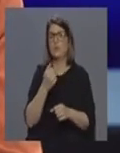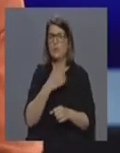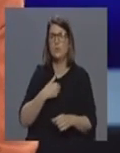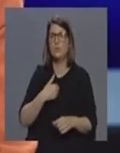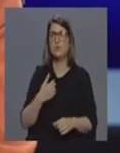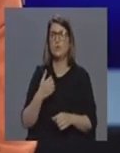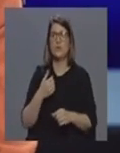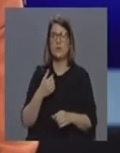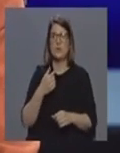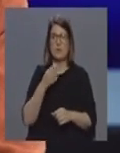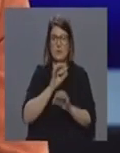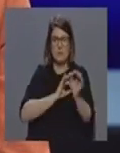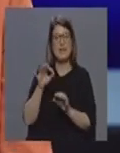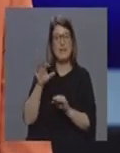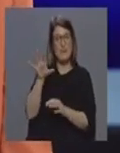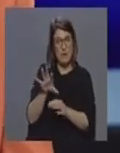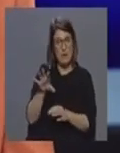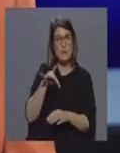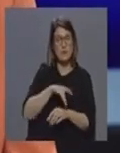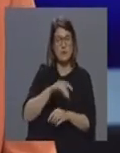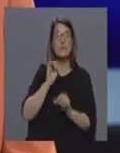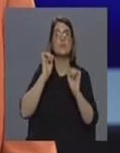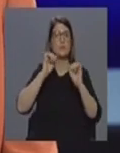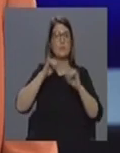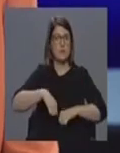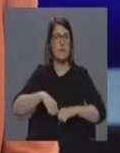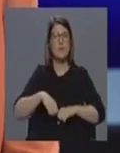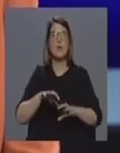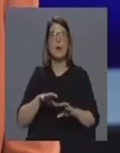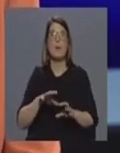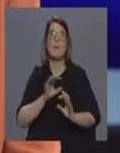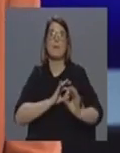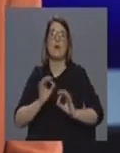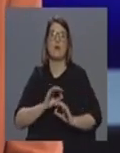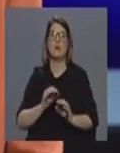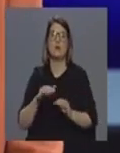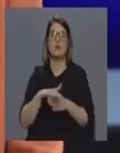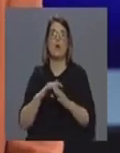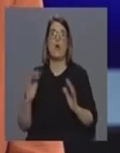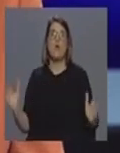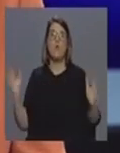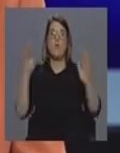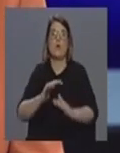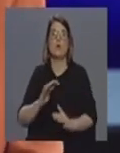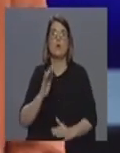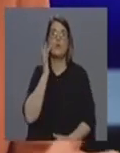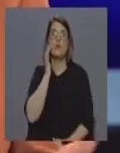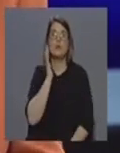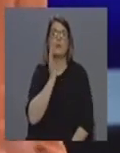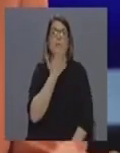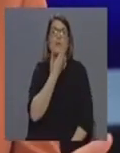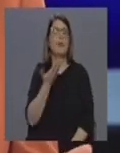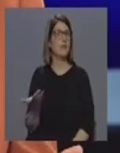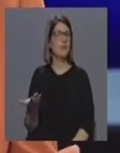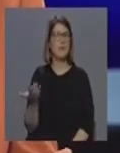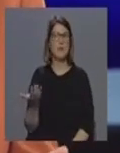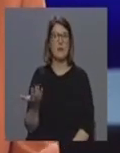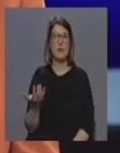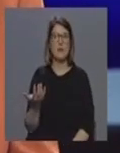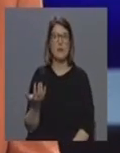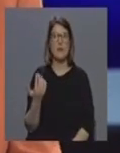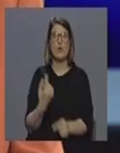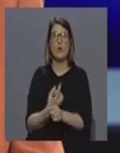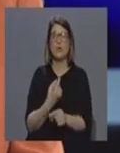de patologia? Eu vou lhe dizer que sim. Agora, se me perguntar se são preparados para ligar com um surto destes, depende do número, porque as coisas não são